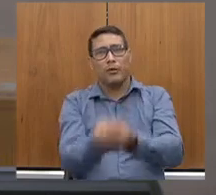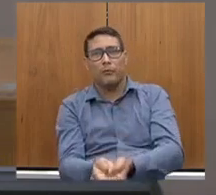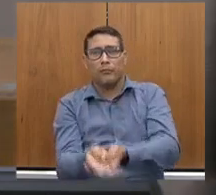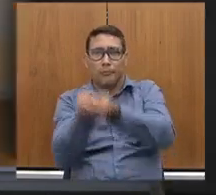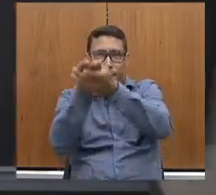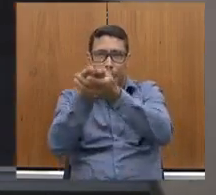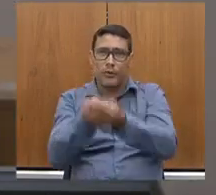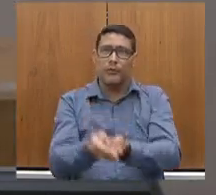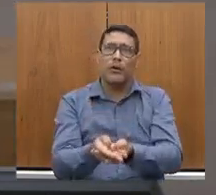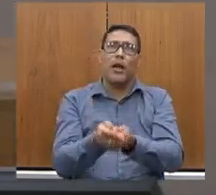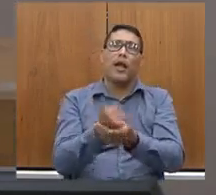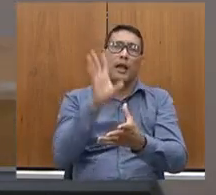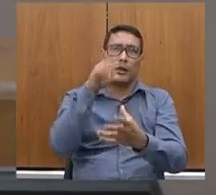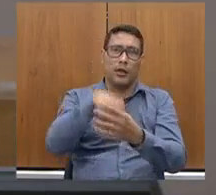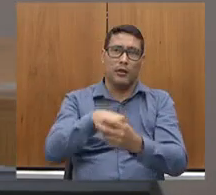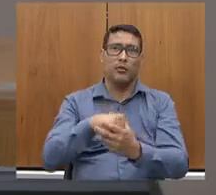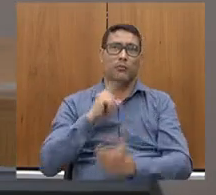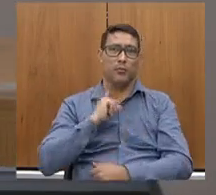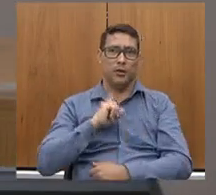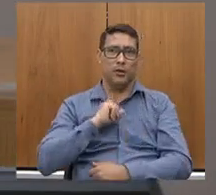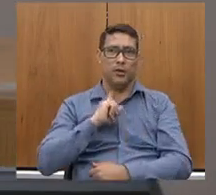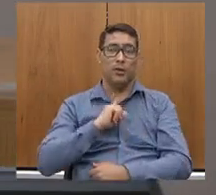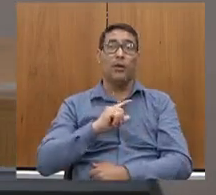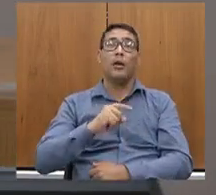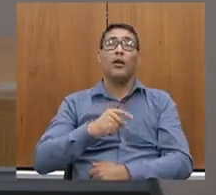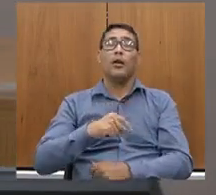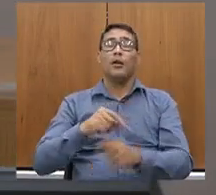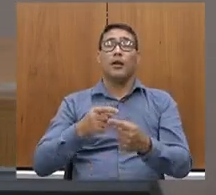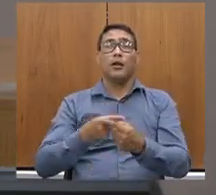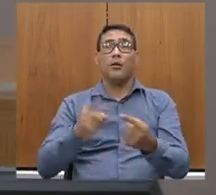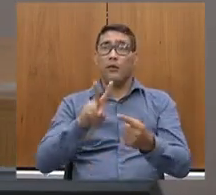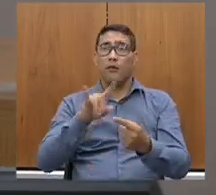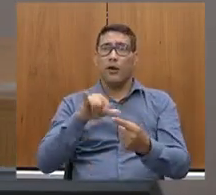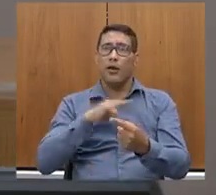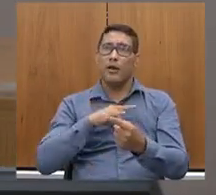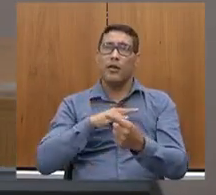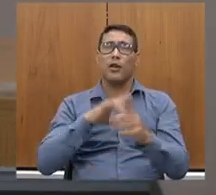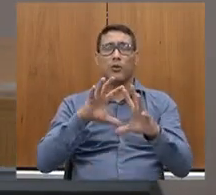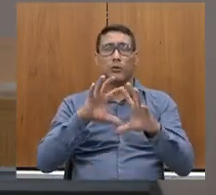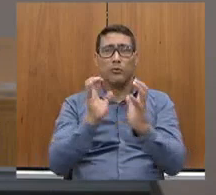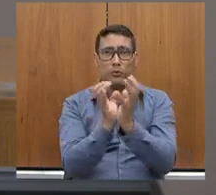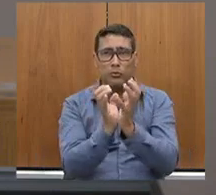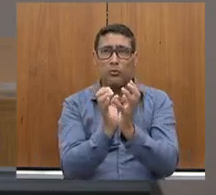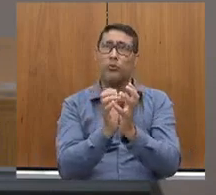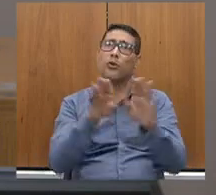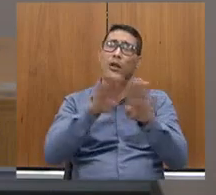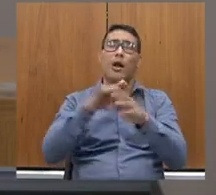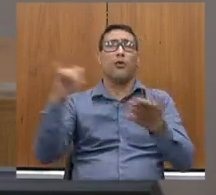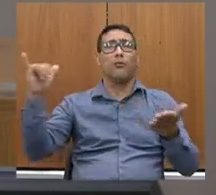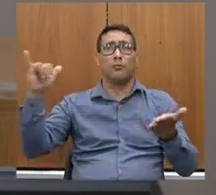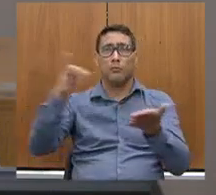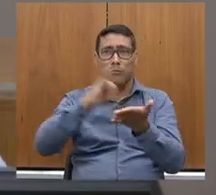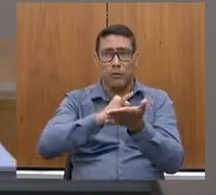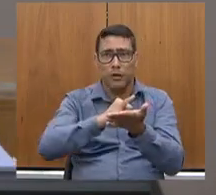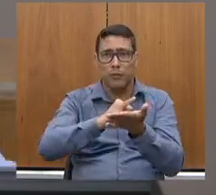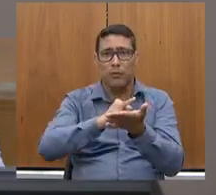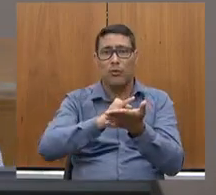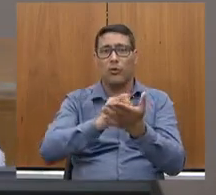de vôlei do Mineirinho. Então, essa é uma entrega importante que vai permitir, junto com o aeroporto da Pampulha, uma,